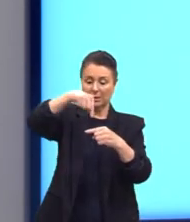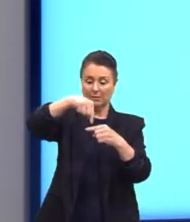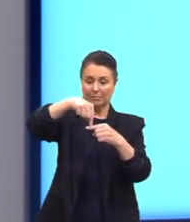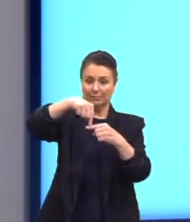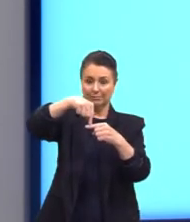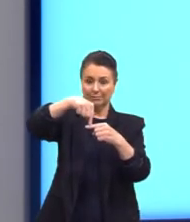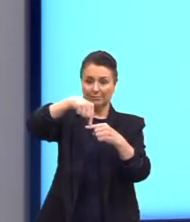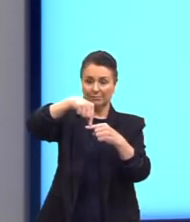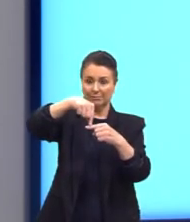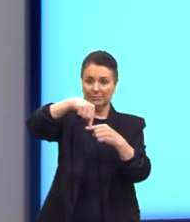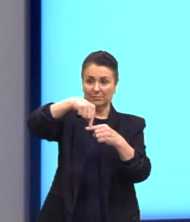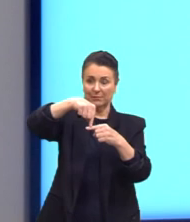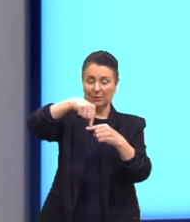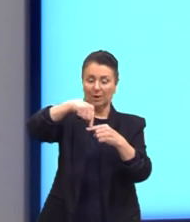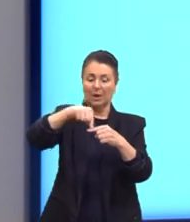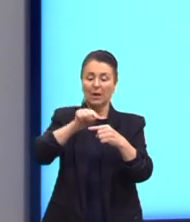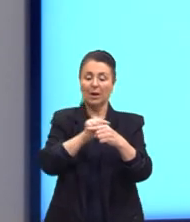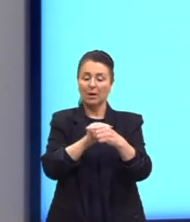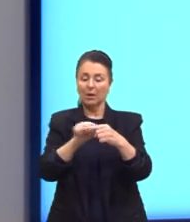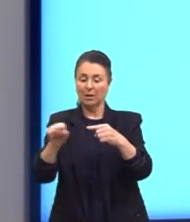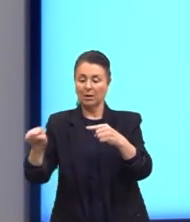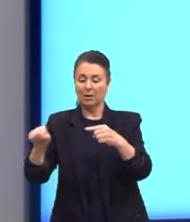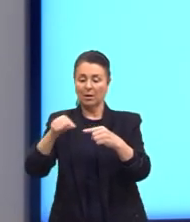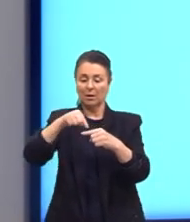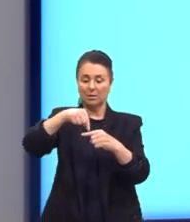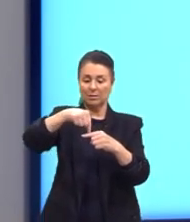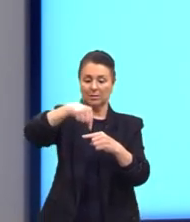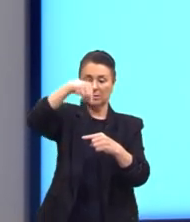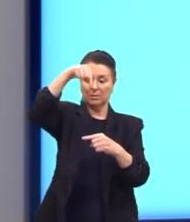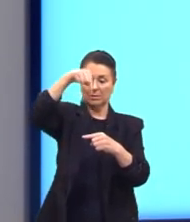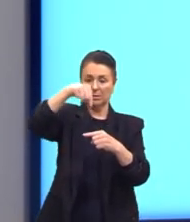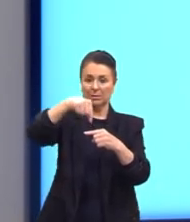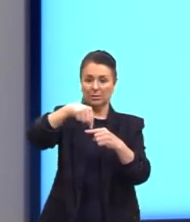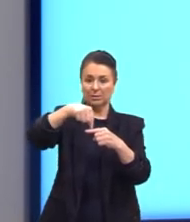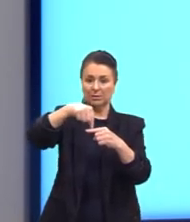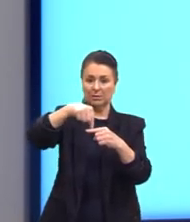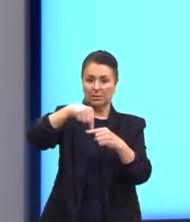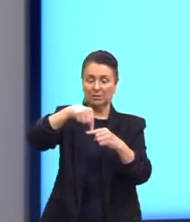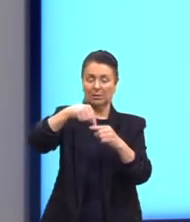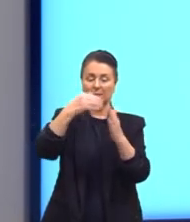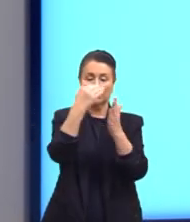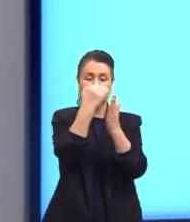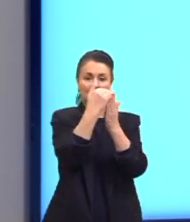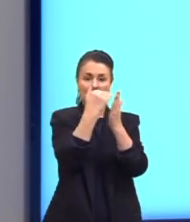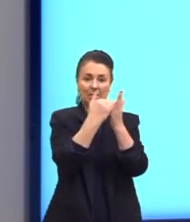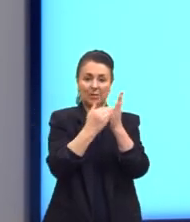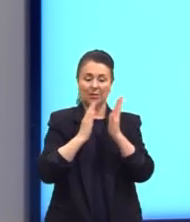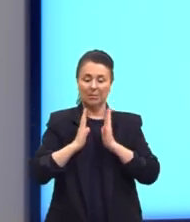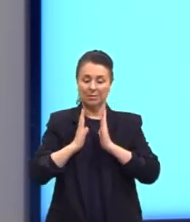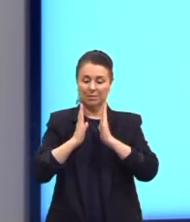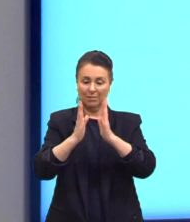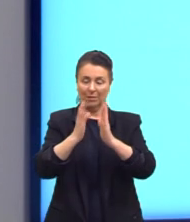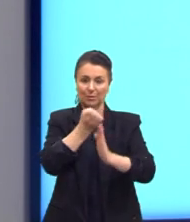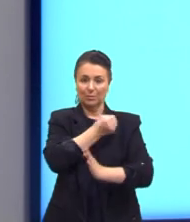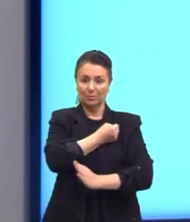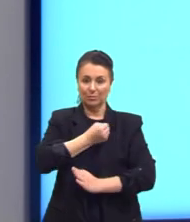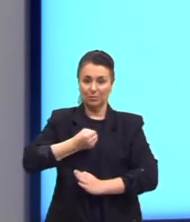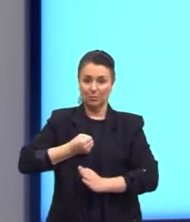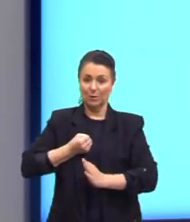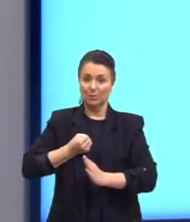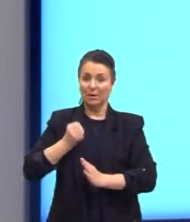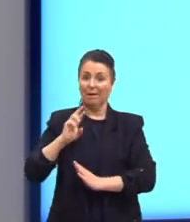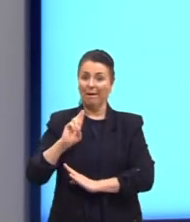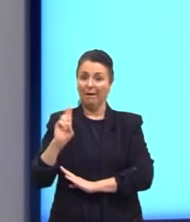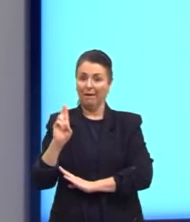significa que a reta horizontal e a vertical, elas estão ali classificadas no intervalo, né? Dos números reais.